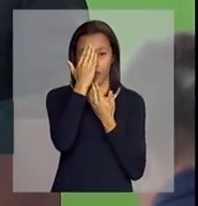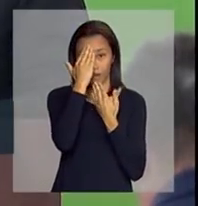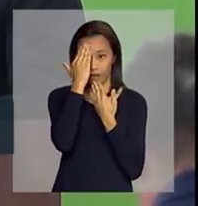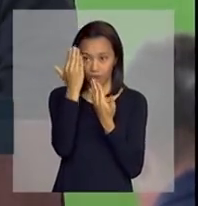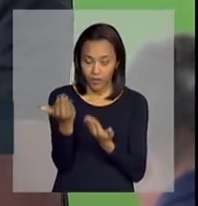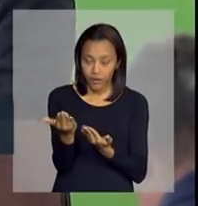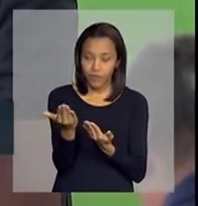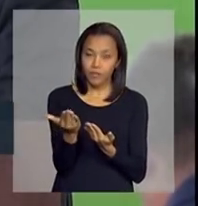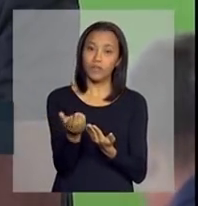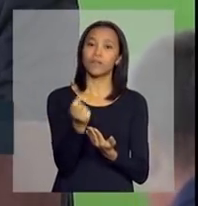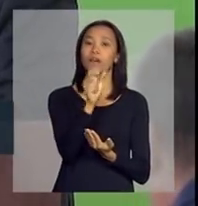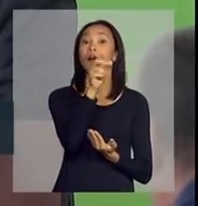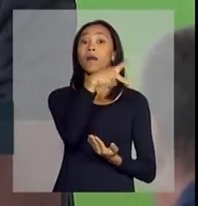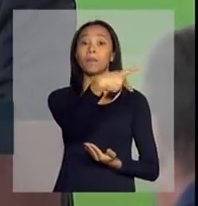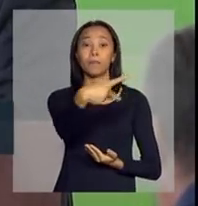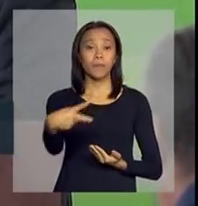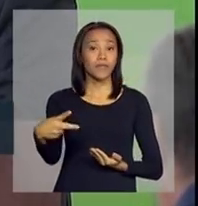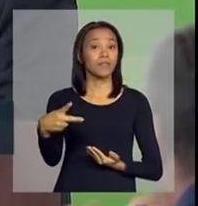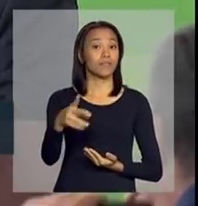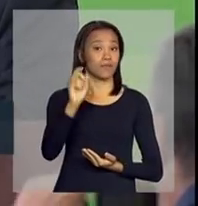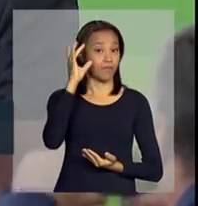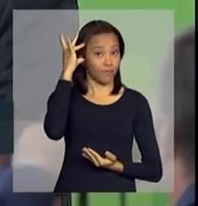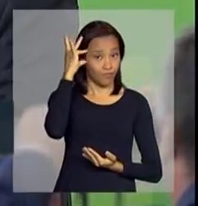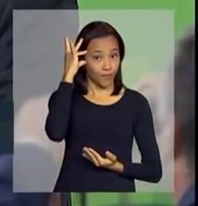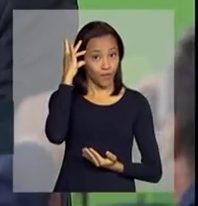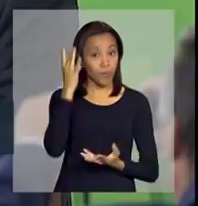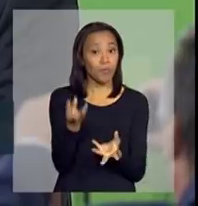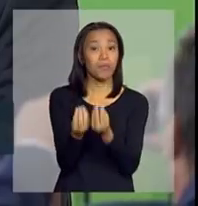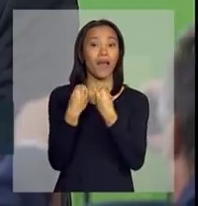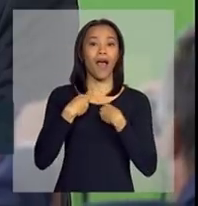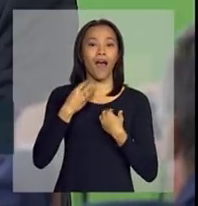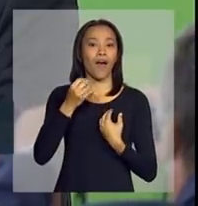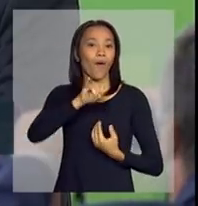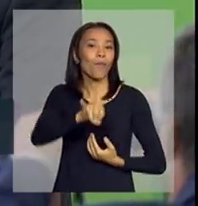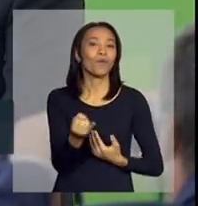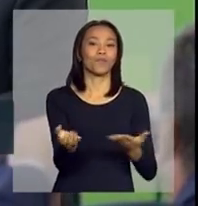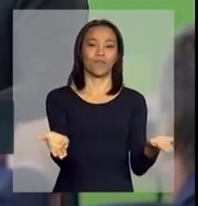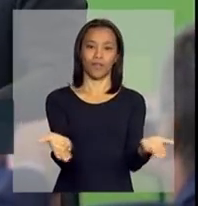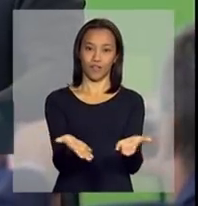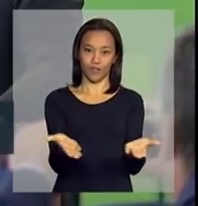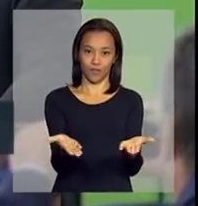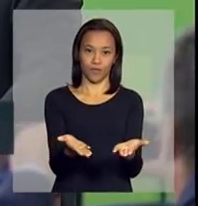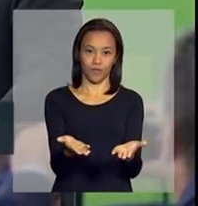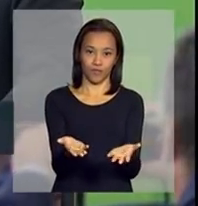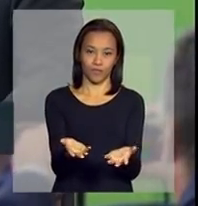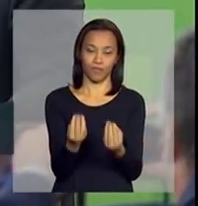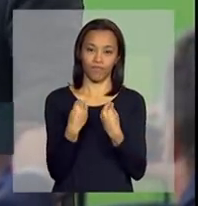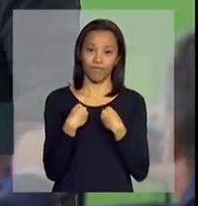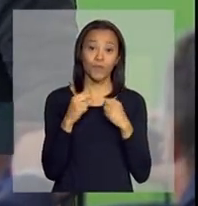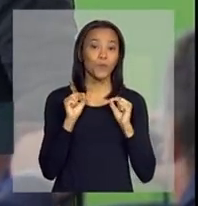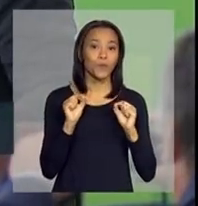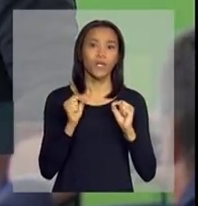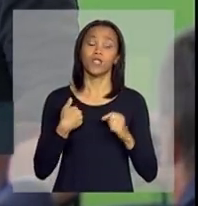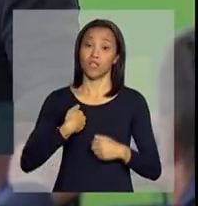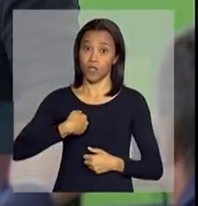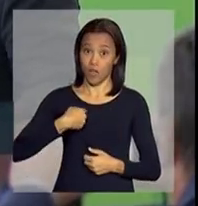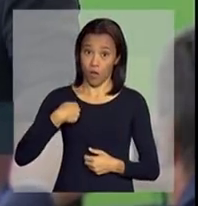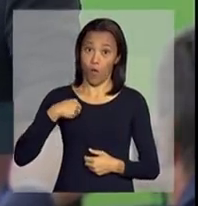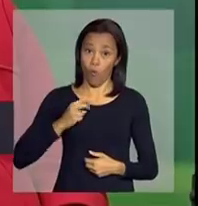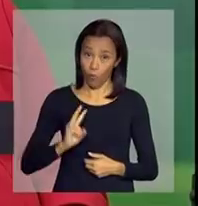Dilma, esta oportunidade que a senhora me dá de poder continuar